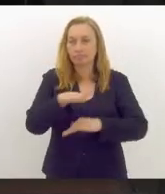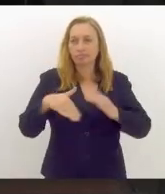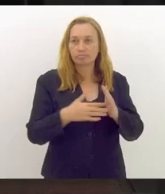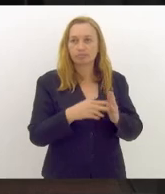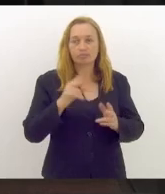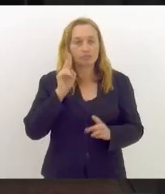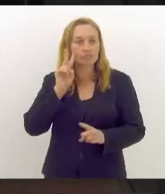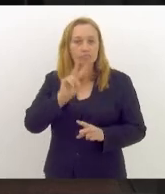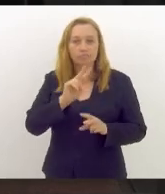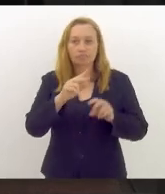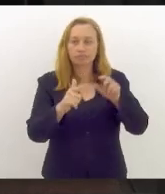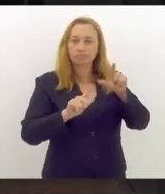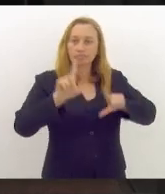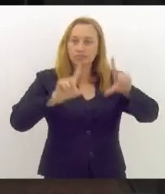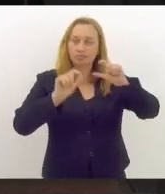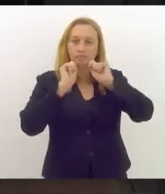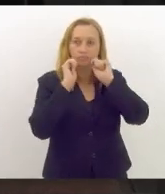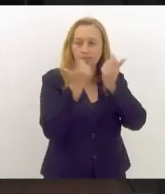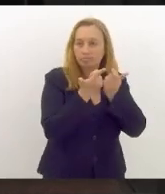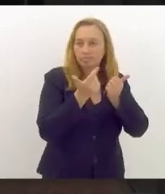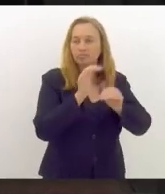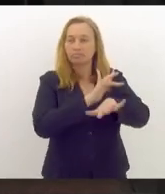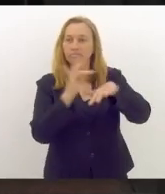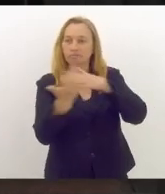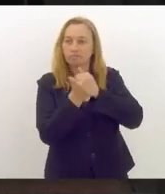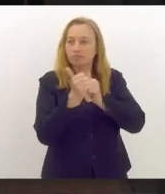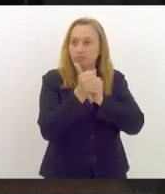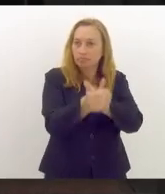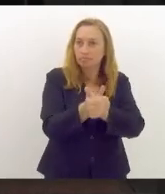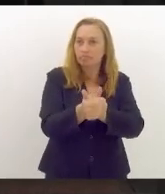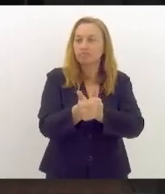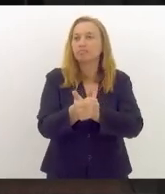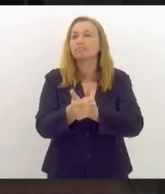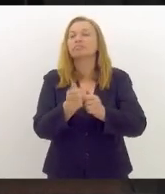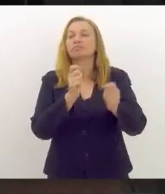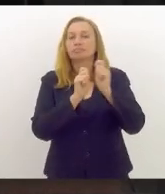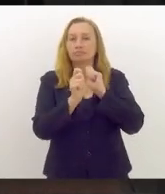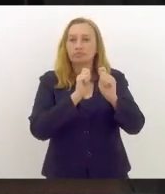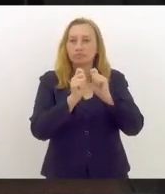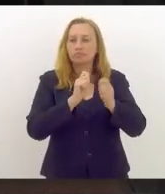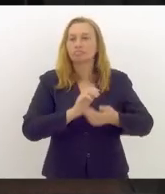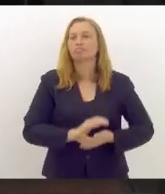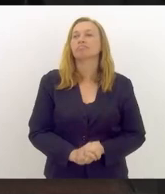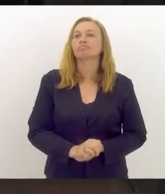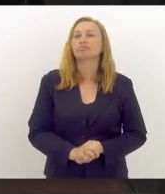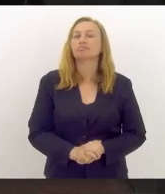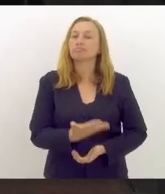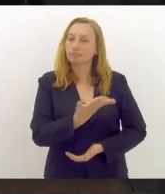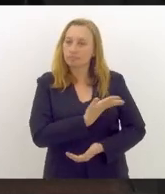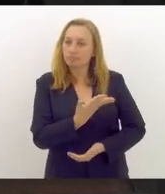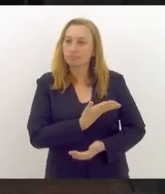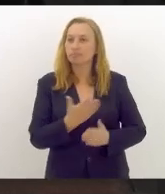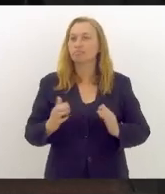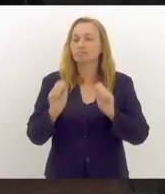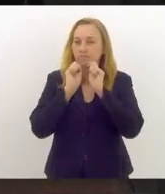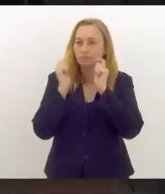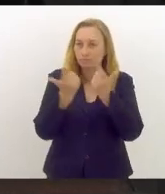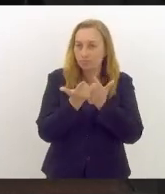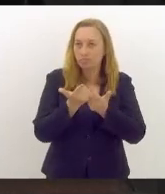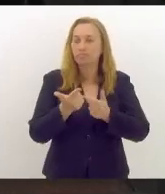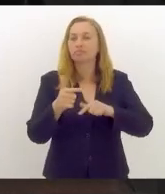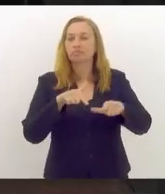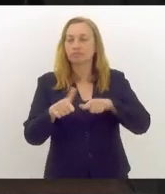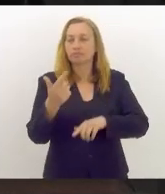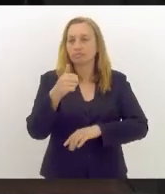que nos assistem pela TV Alerj, nos seguem pelas redes sociais, imprensa, e colegas da Assembleia Legislativa, colegas de